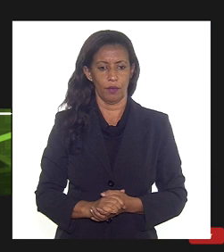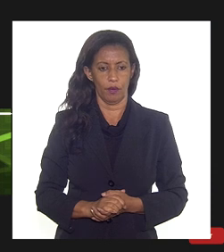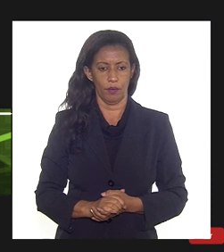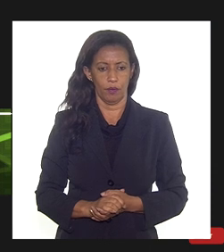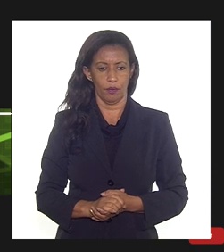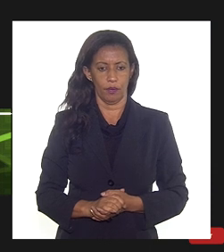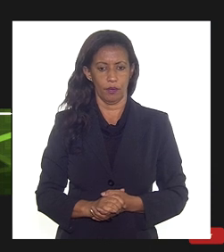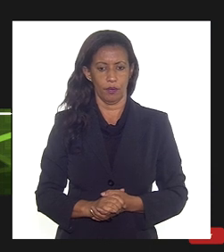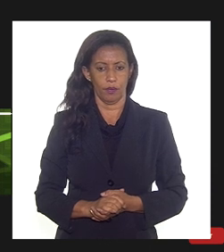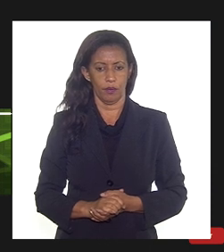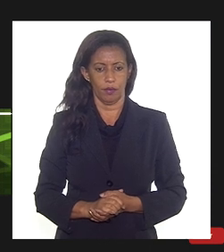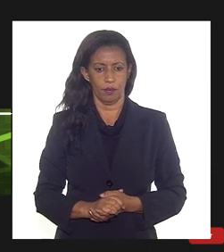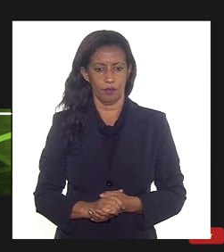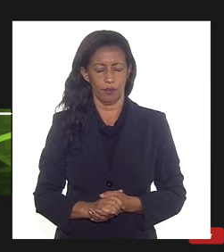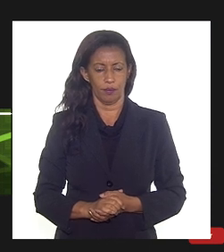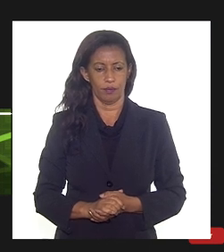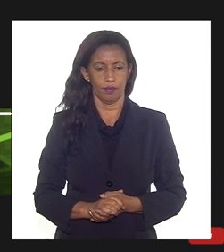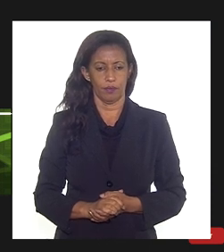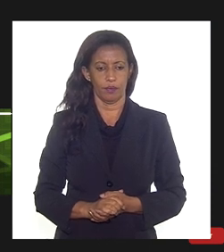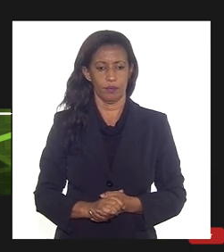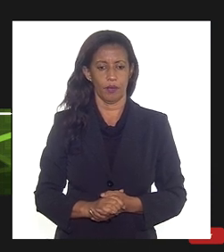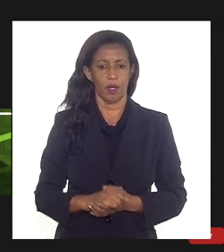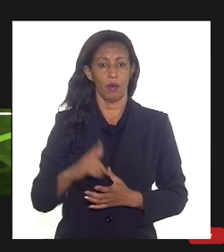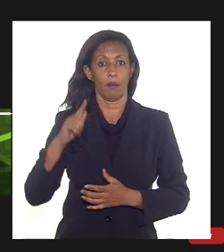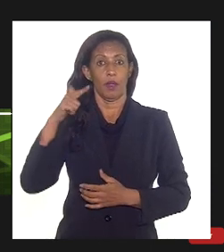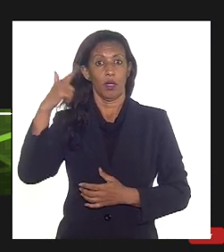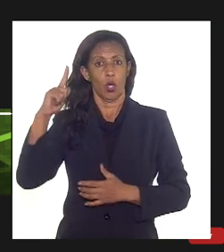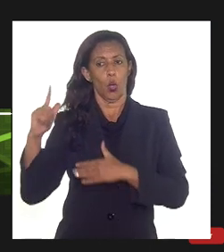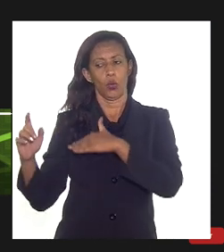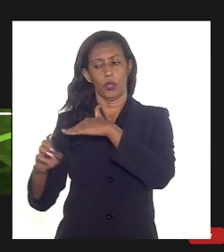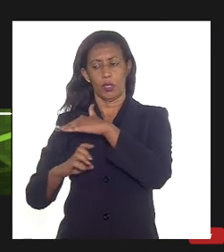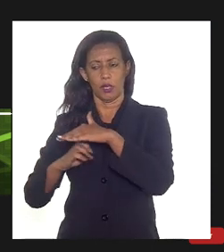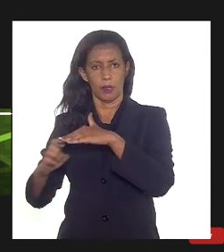então deixando espaço no gasoduto para que outras empresas possam